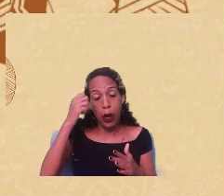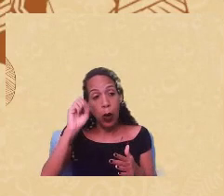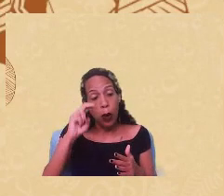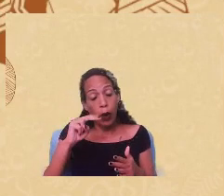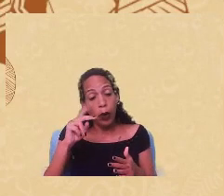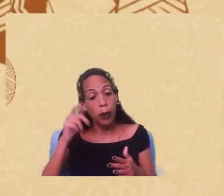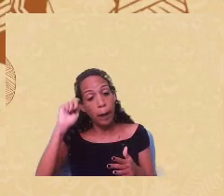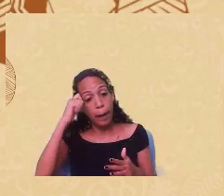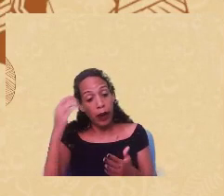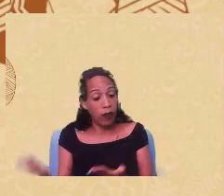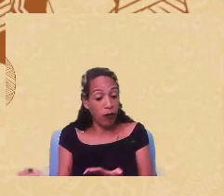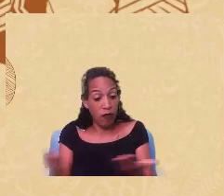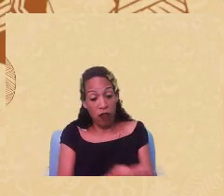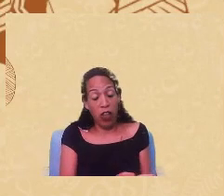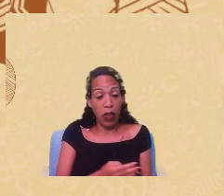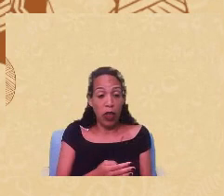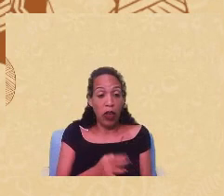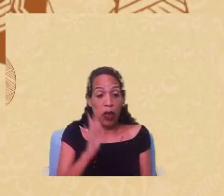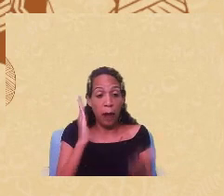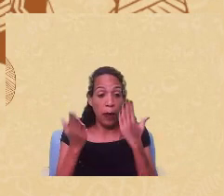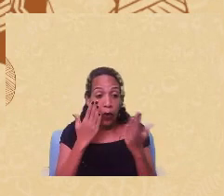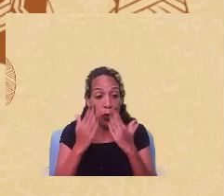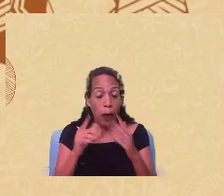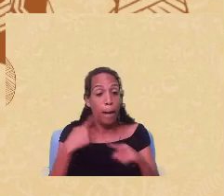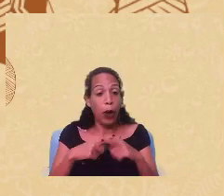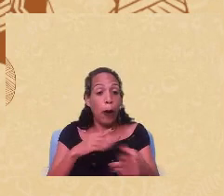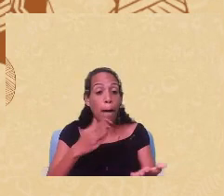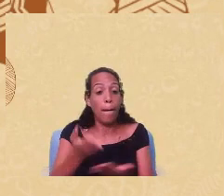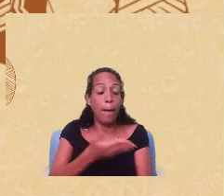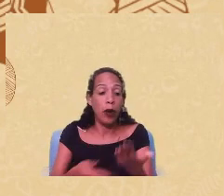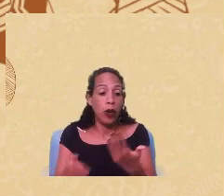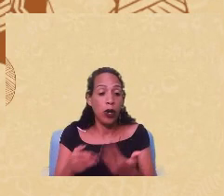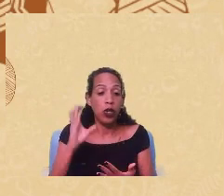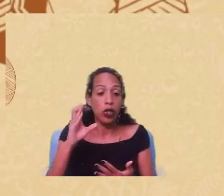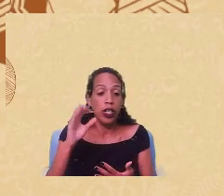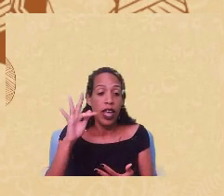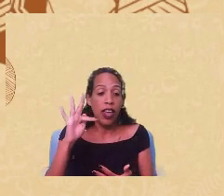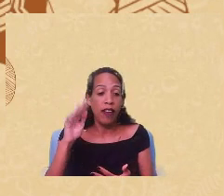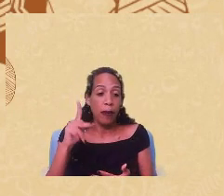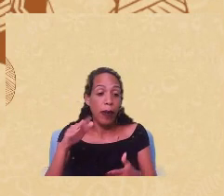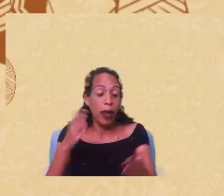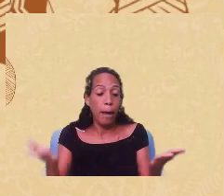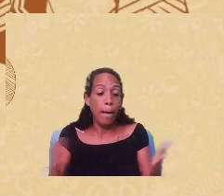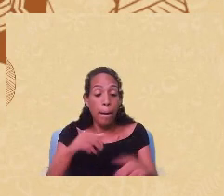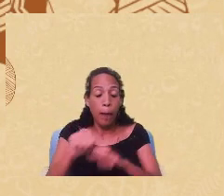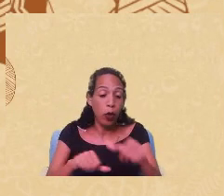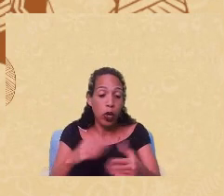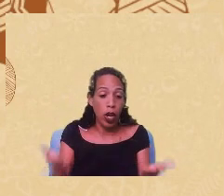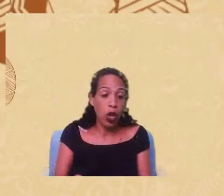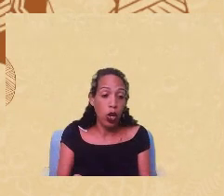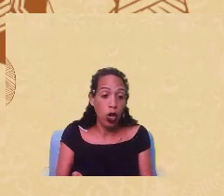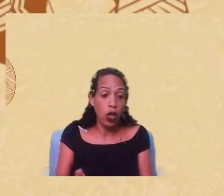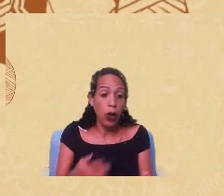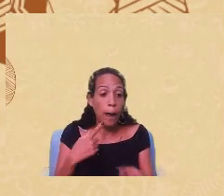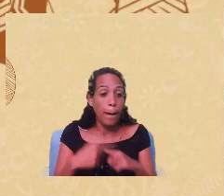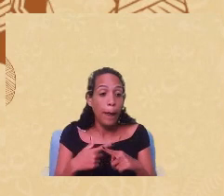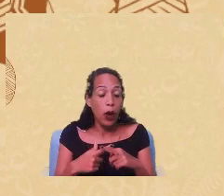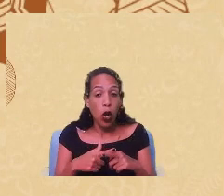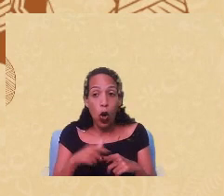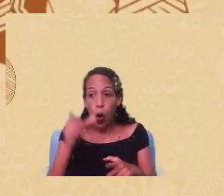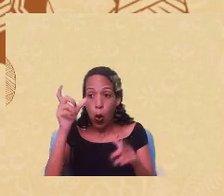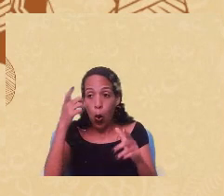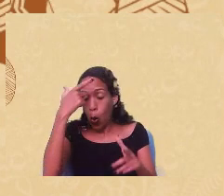o preto vem para a psicologia para a psicanalagem porque aí muda por que o CFP está mudando agora? por que o CRP está mudando? porque o corpo negro